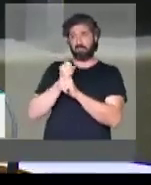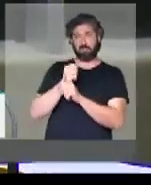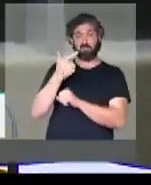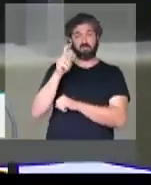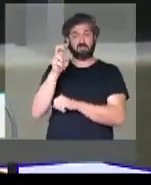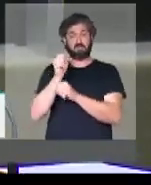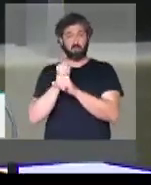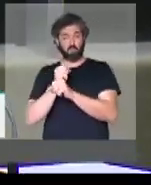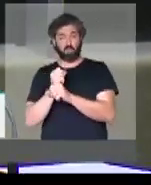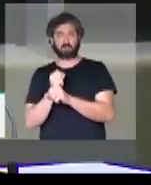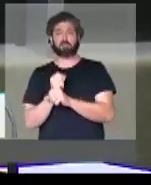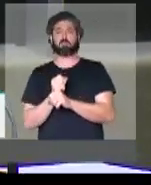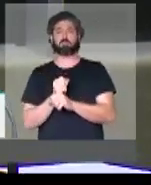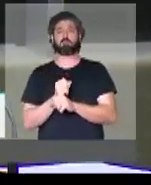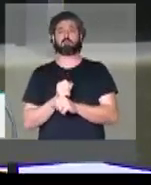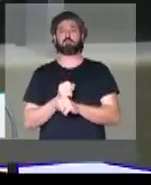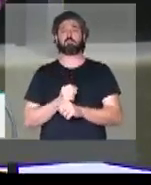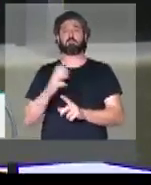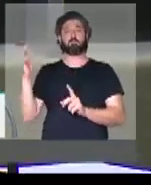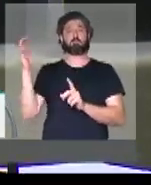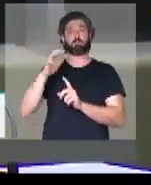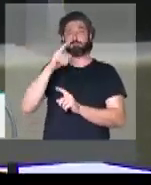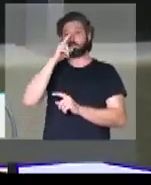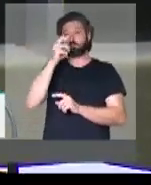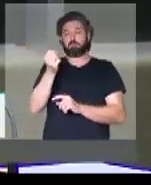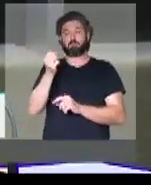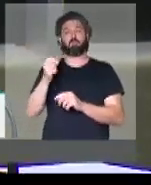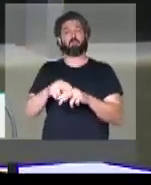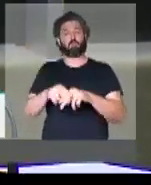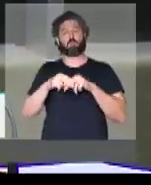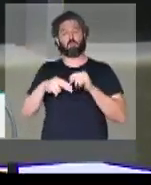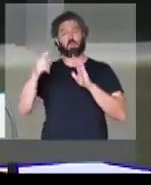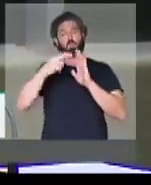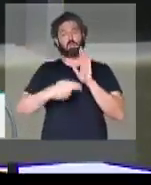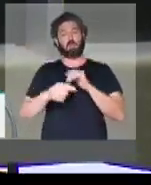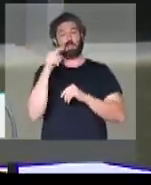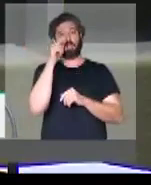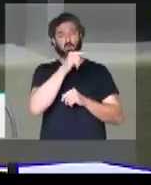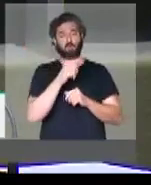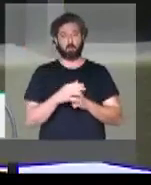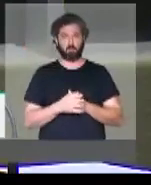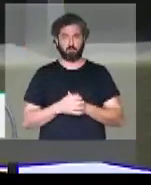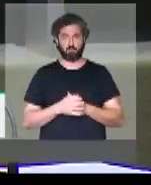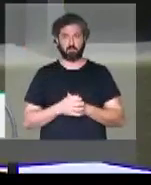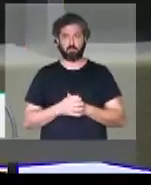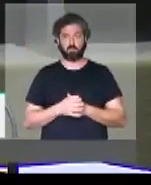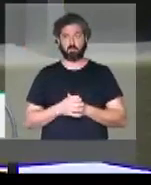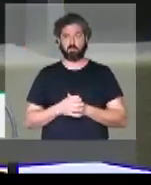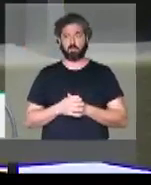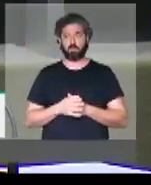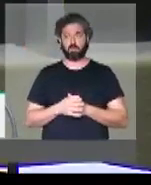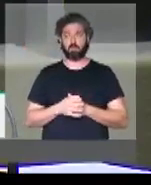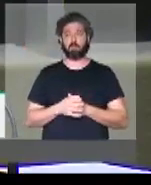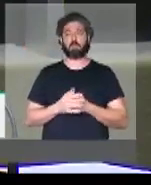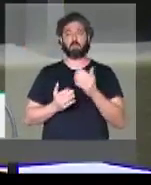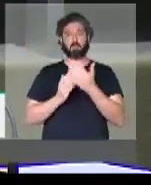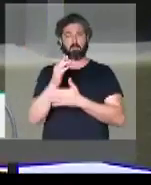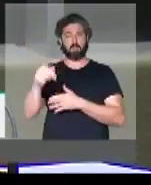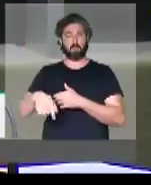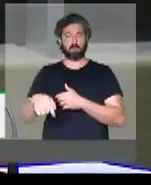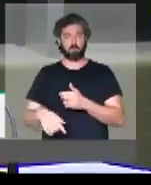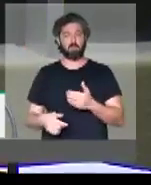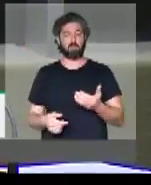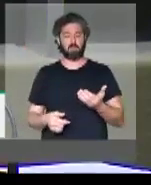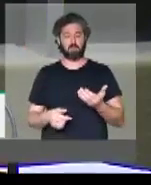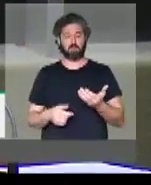e 25 anos, sofre um impacto com o relatório final aprovado aqui,